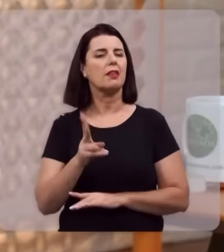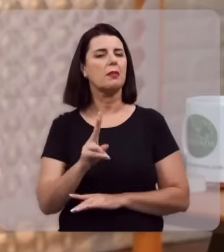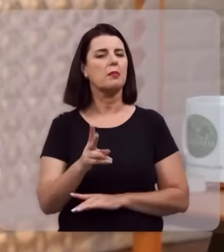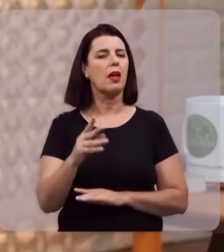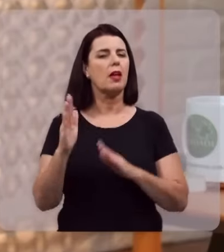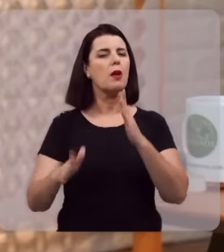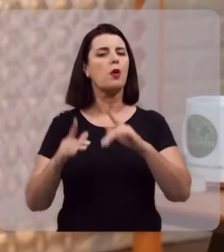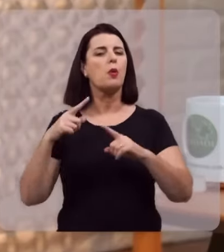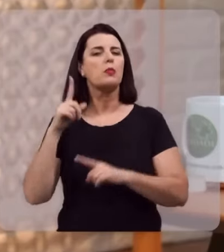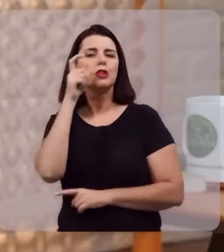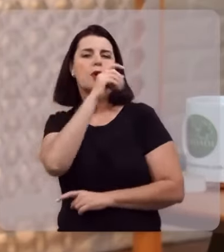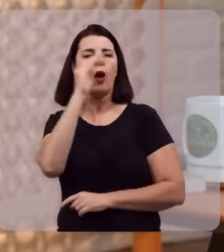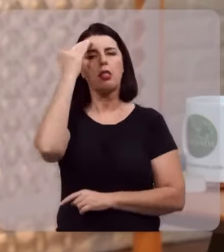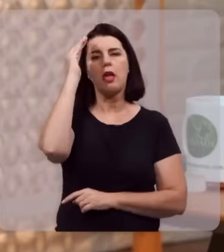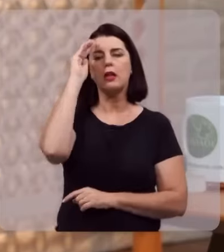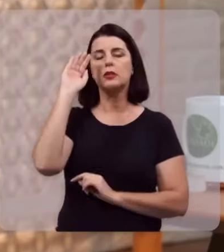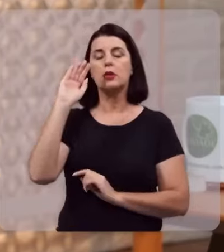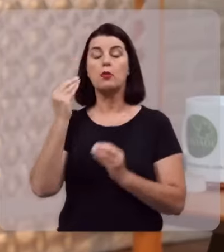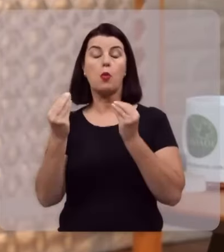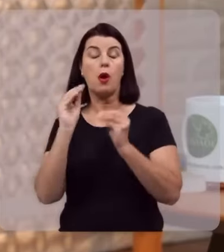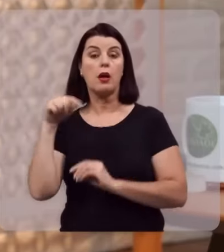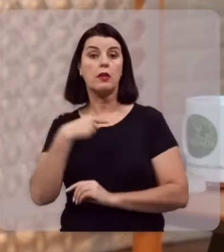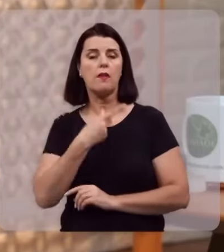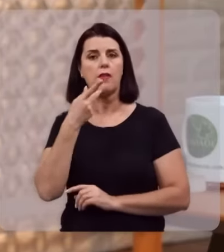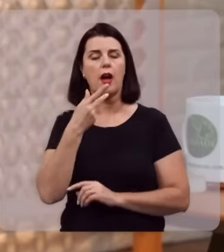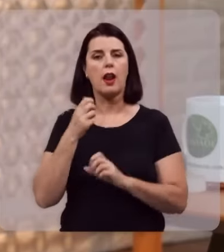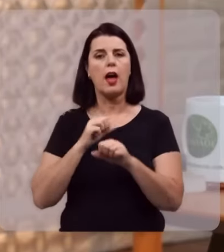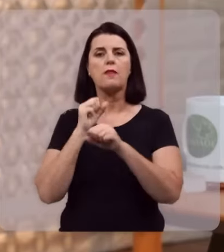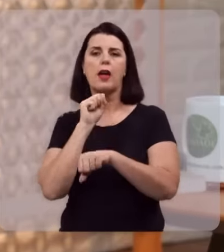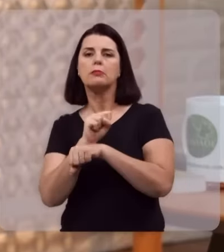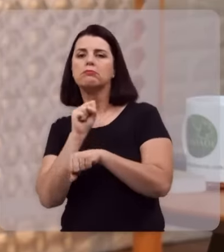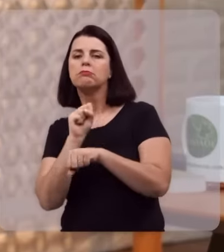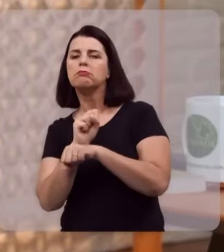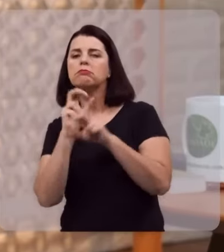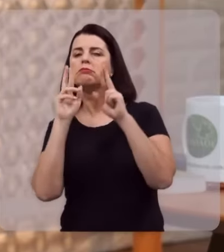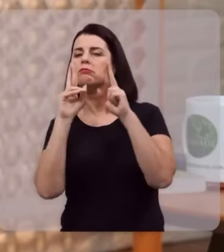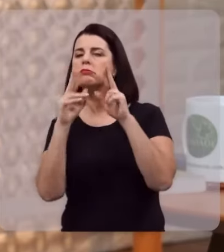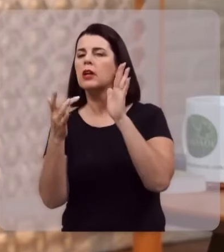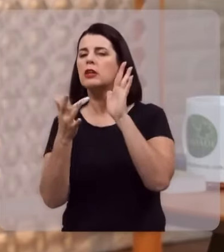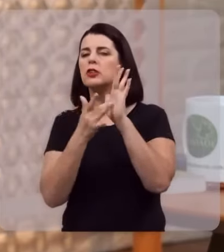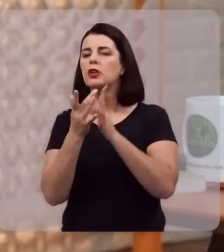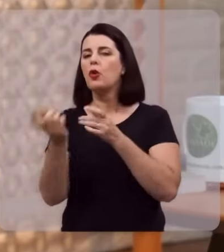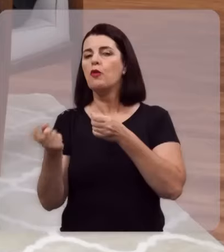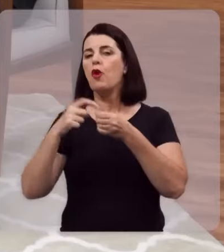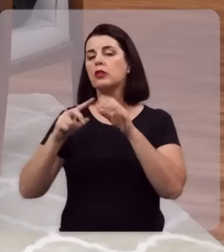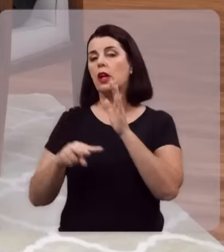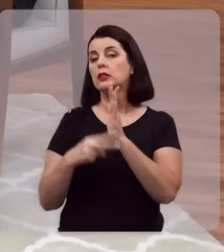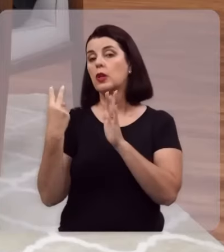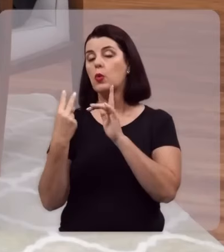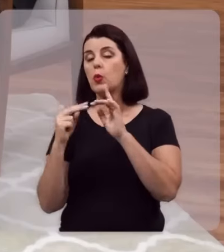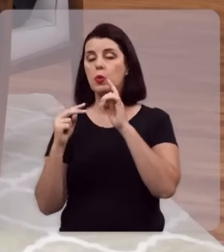algumas dificuldades de compreensão quando a gente fala sobre a expectativa da segunda vinda de Cristo, o real